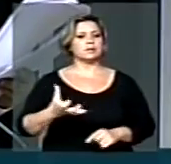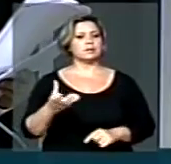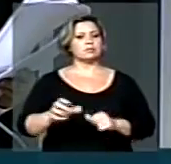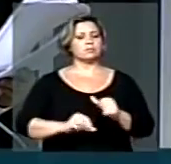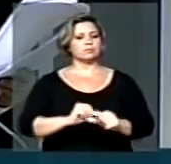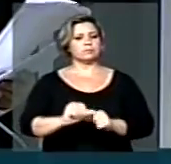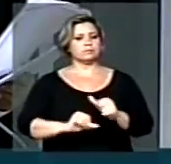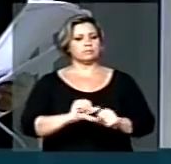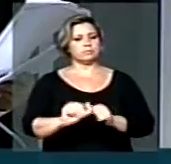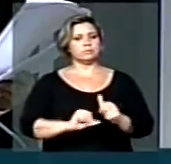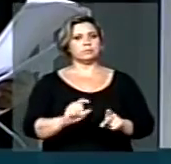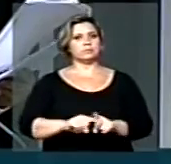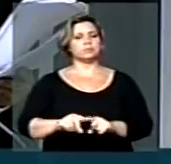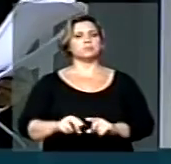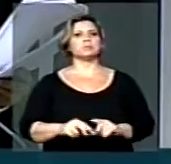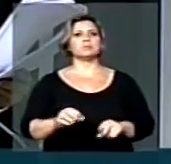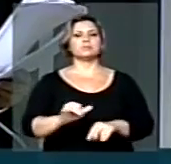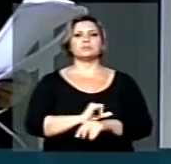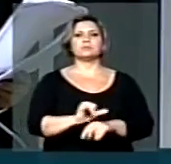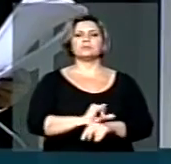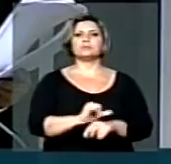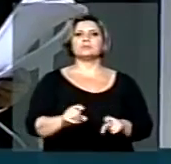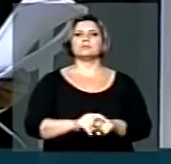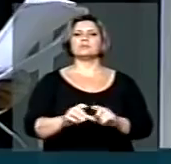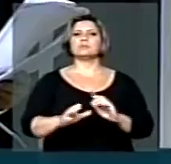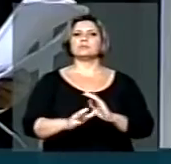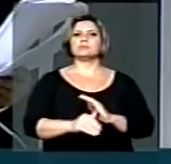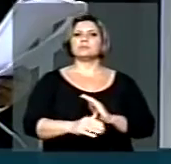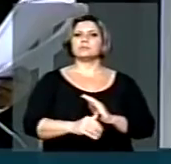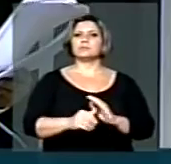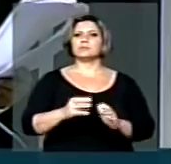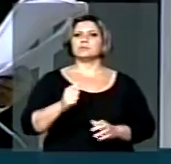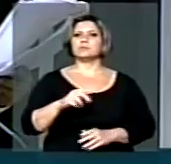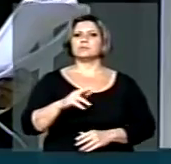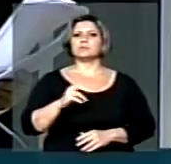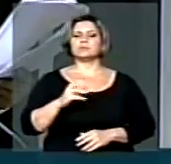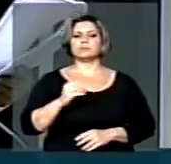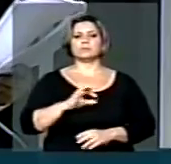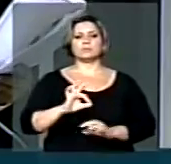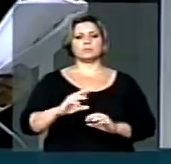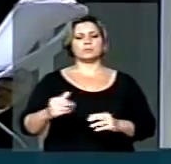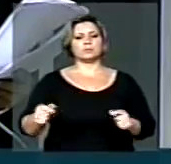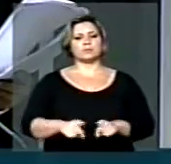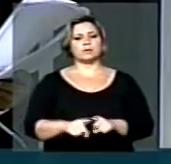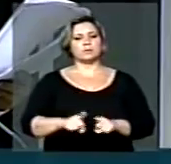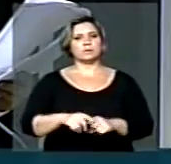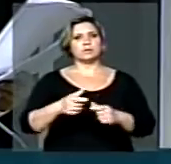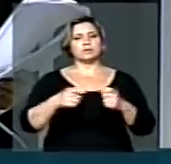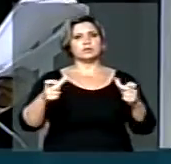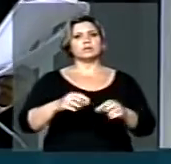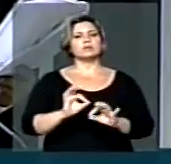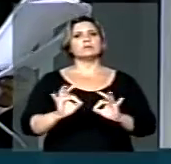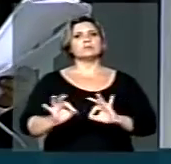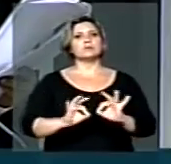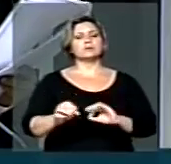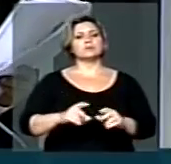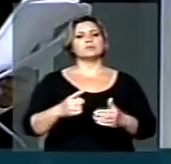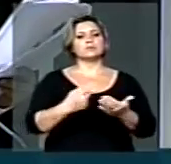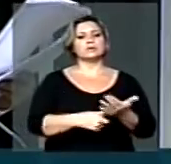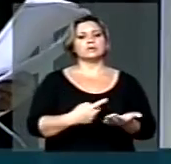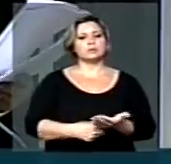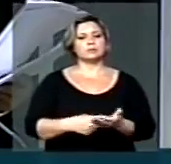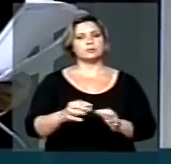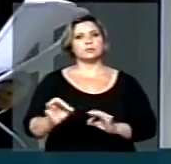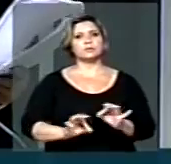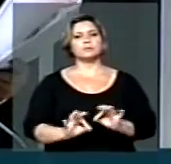transformar o mecanismo de corrupção operacional e ocasional de obras de grandes eventos em corrupção